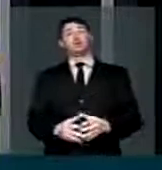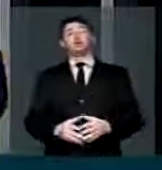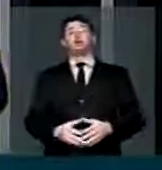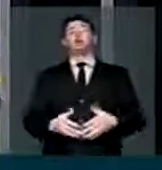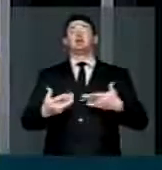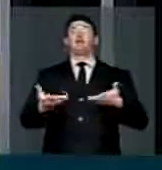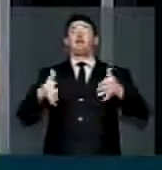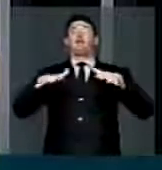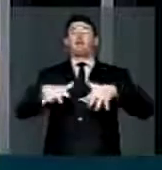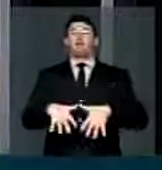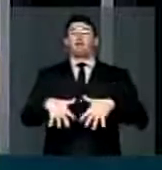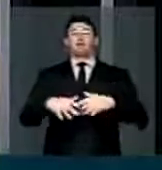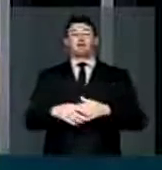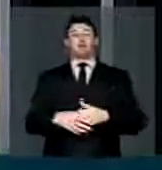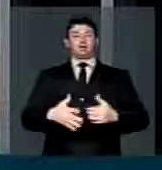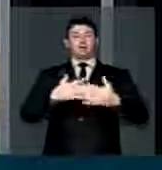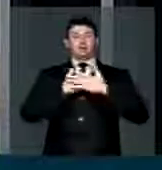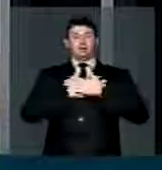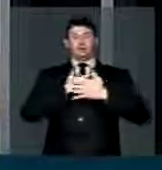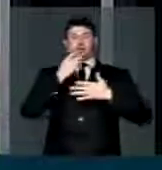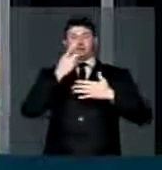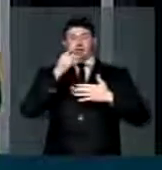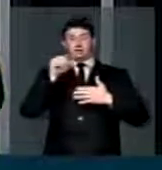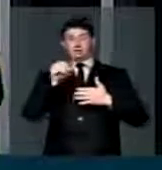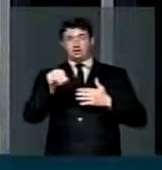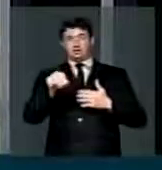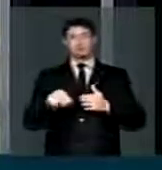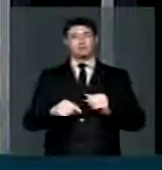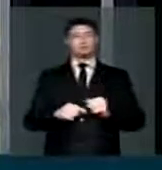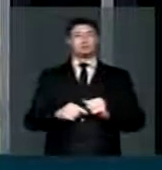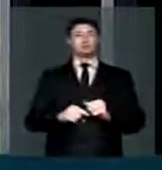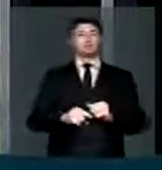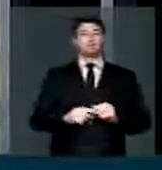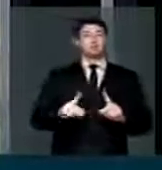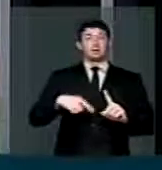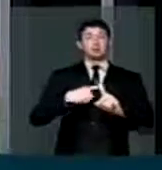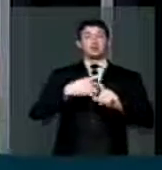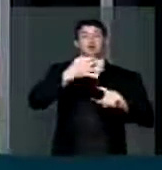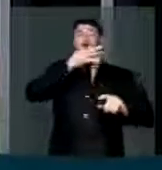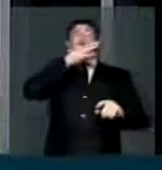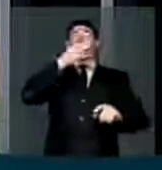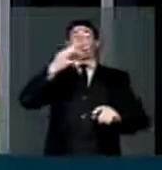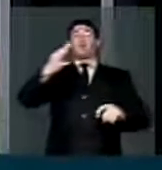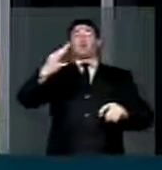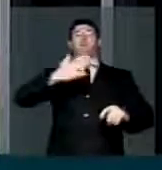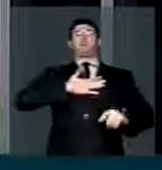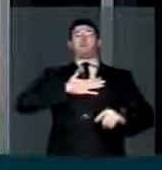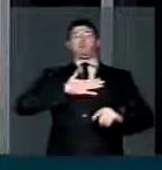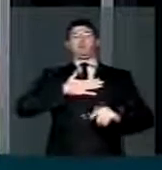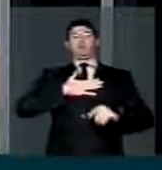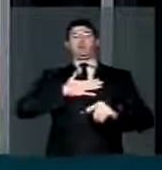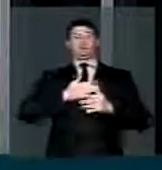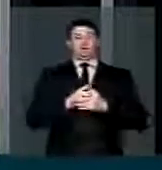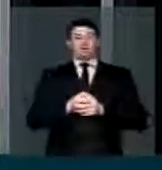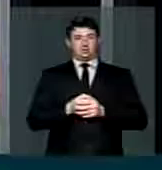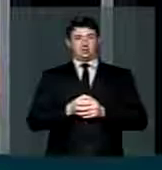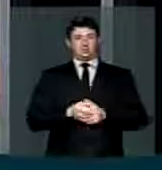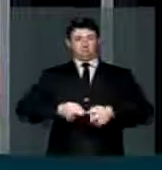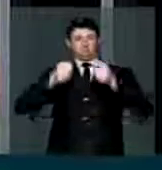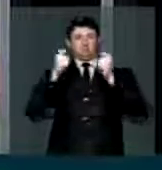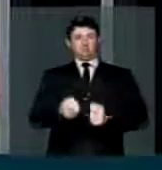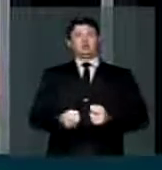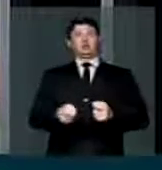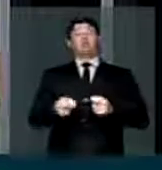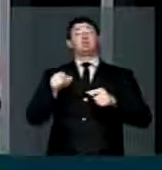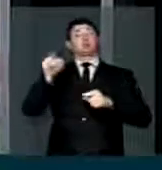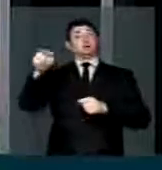fica as minhas colocações e a minha posição muito firme